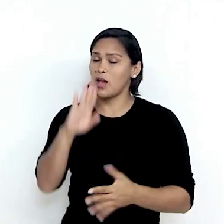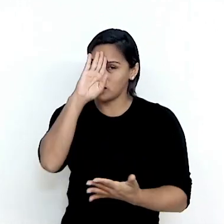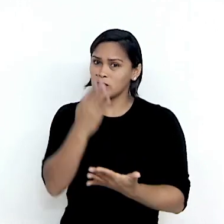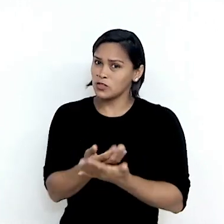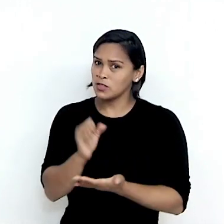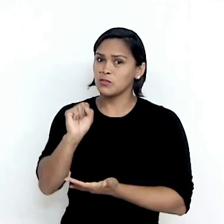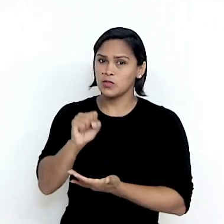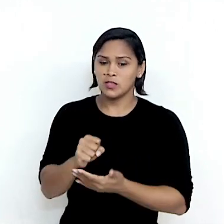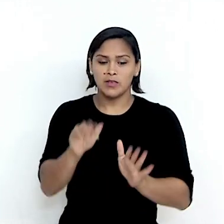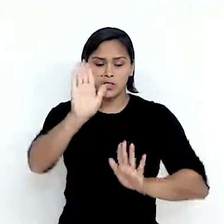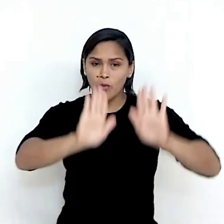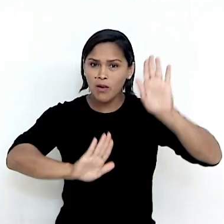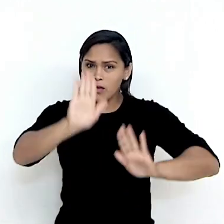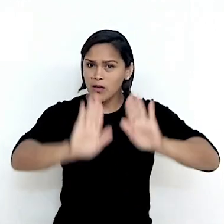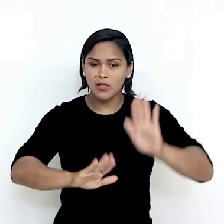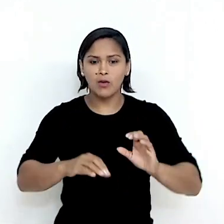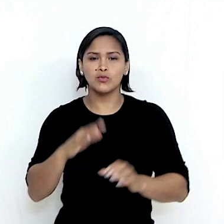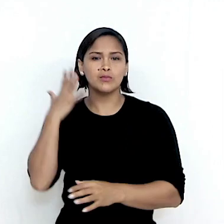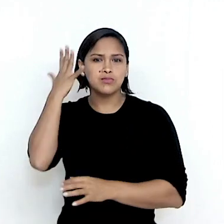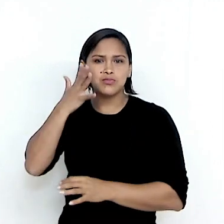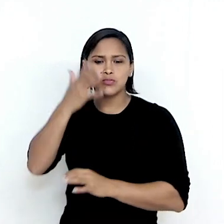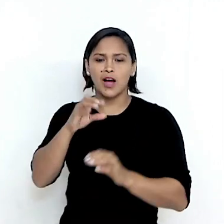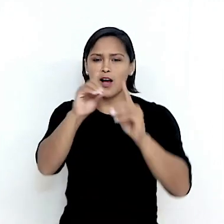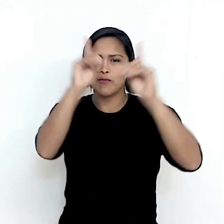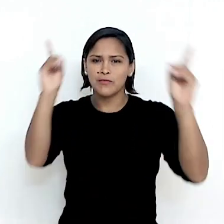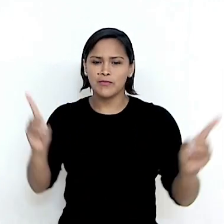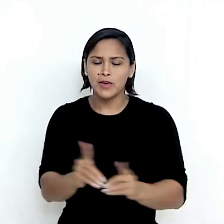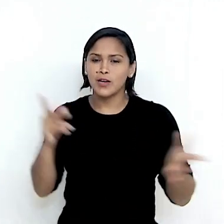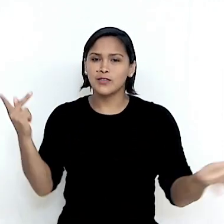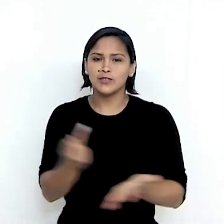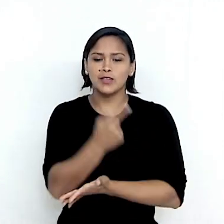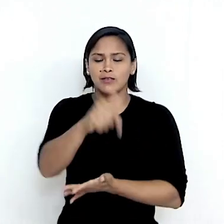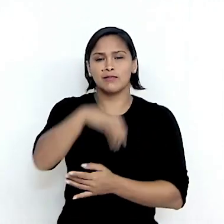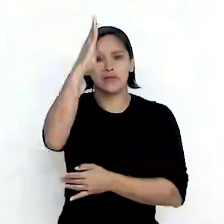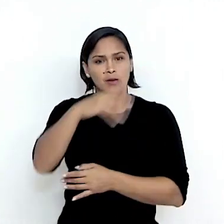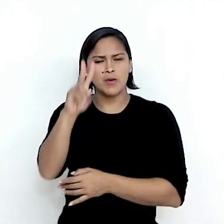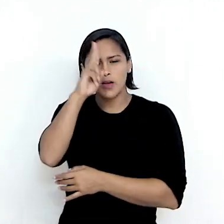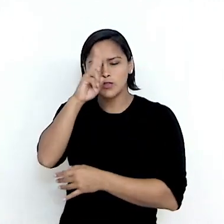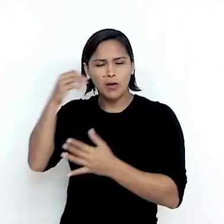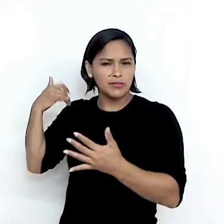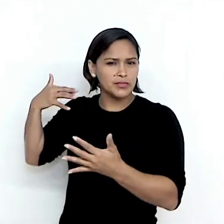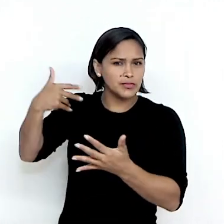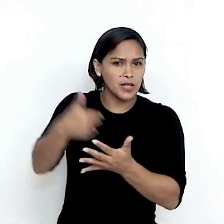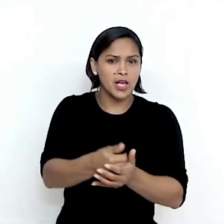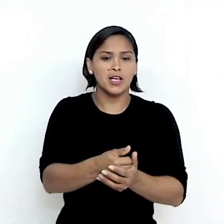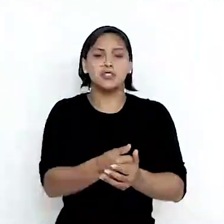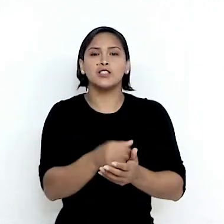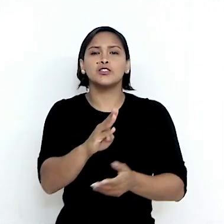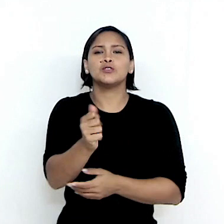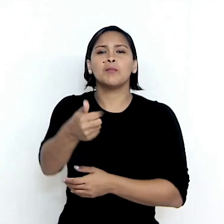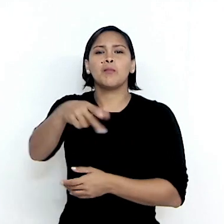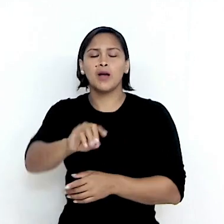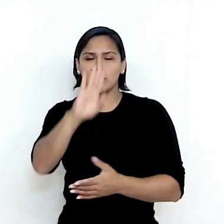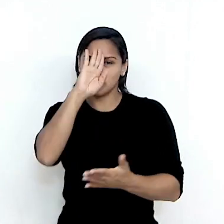grande, porque será o maior leilão de rádio frequência já realizado no Brasil, na história, tanto em termos de banda, quanto